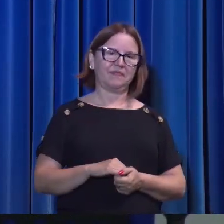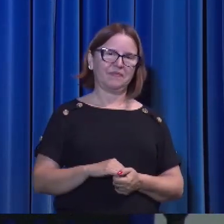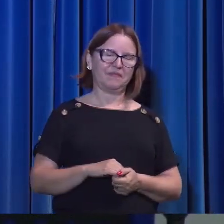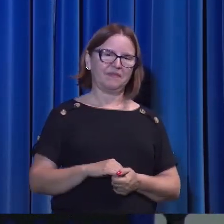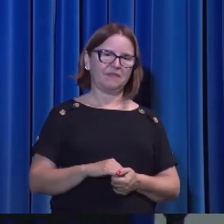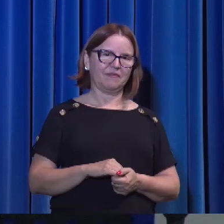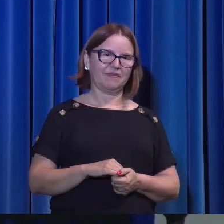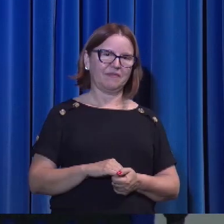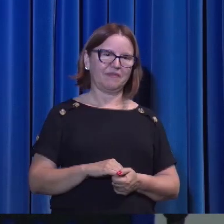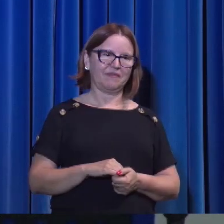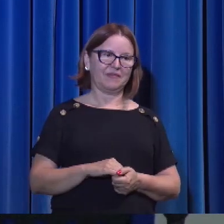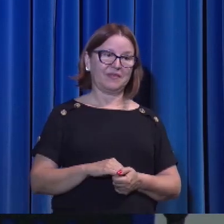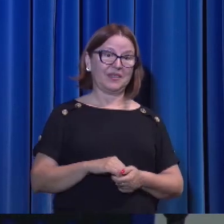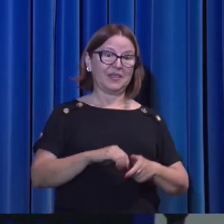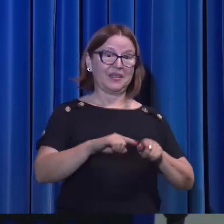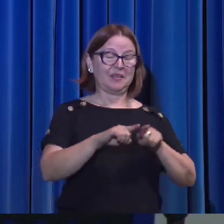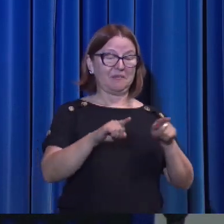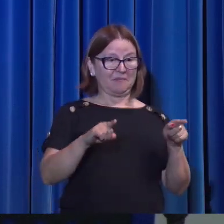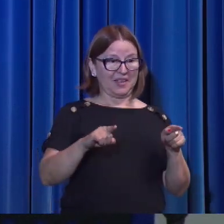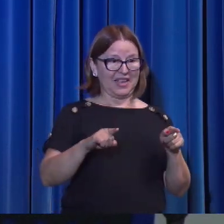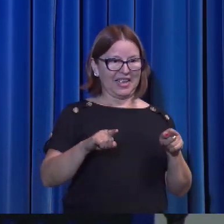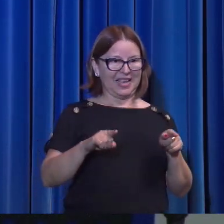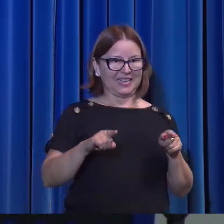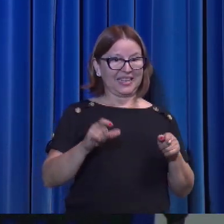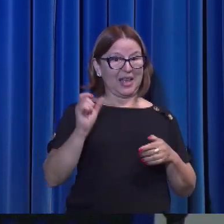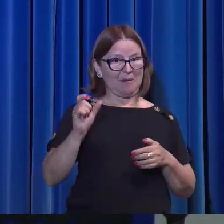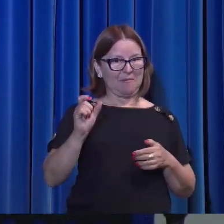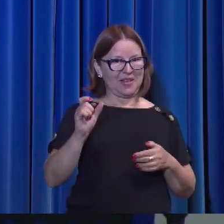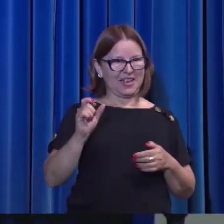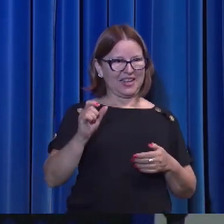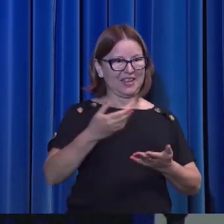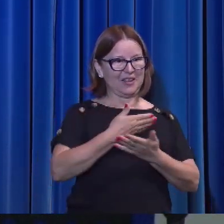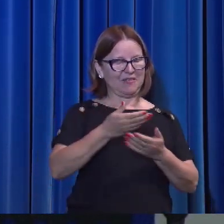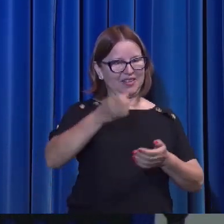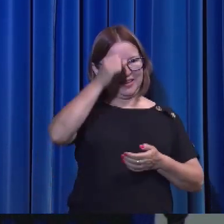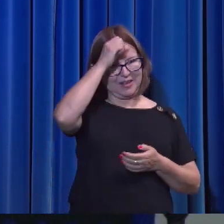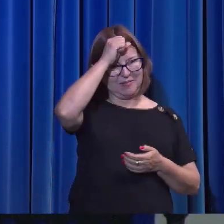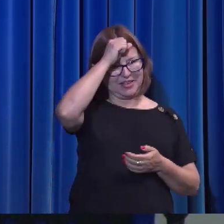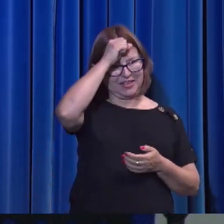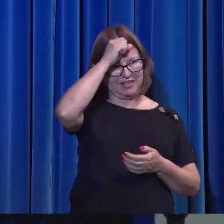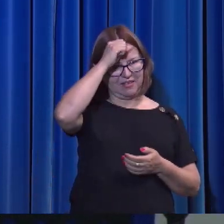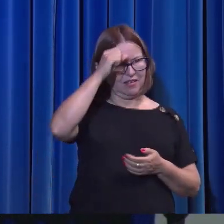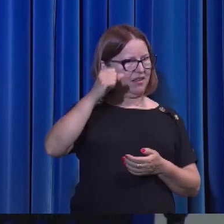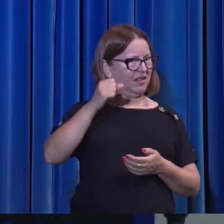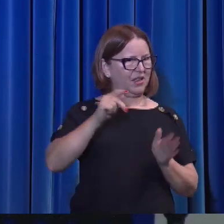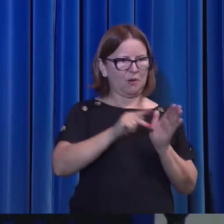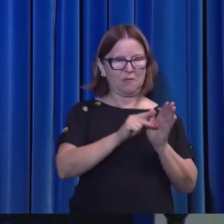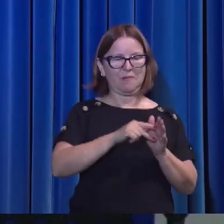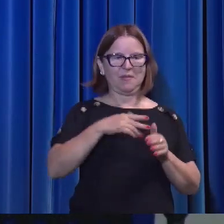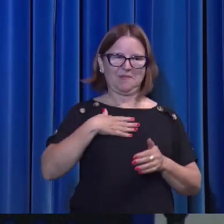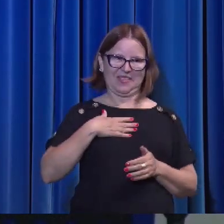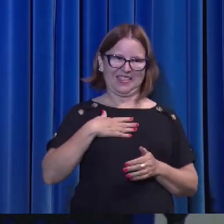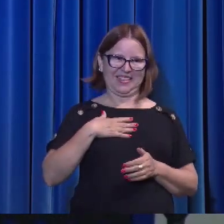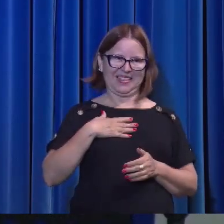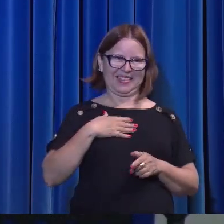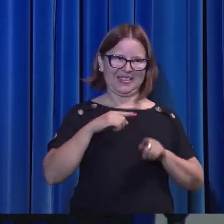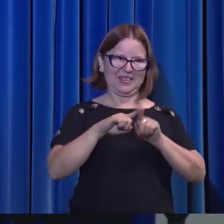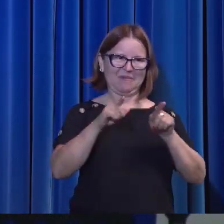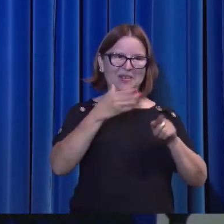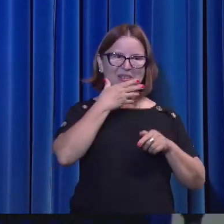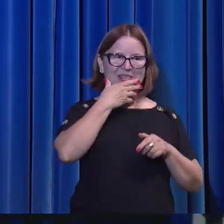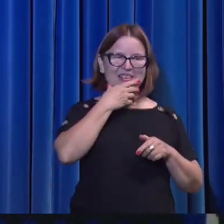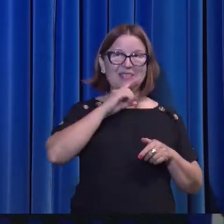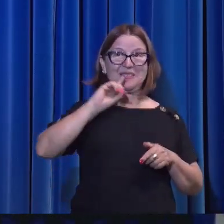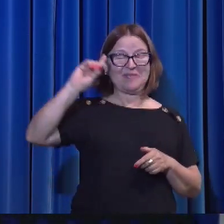Mas eu quero que vocês saibam que a palavra que vocês estão ouvindo, não é minha, mas é do Pai. Olha a